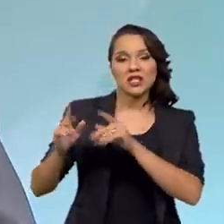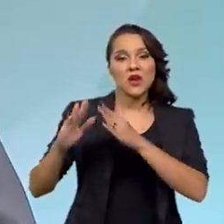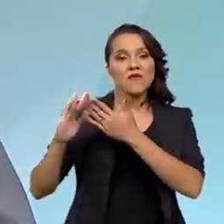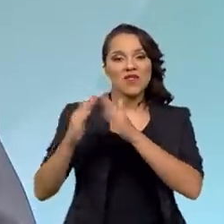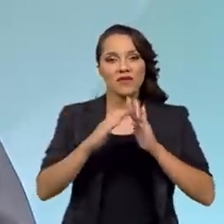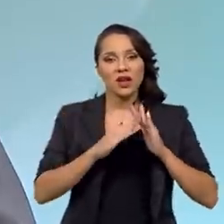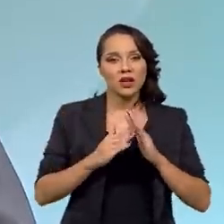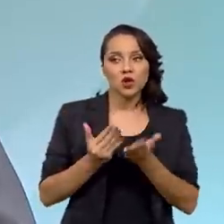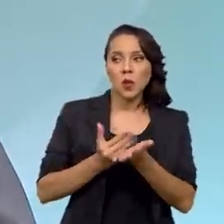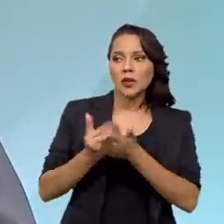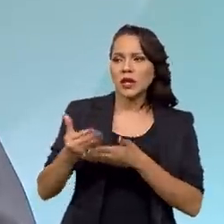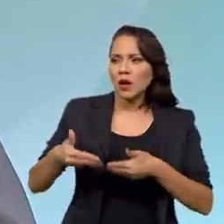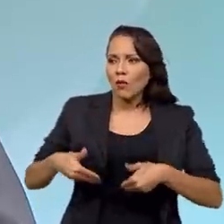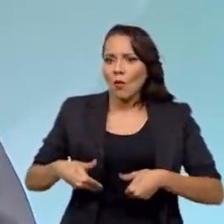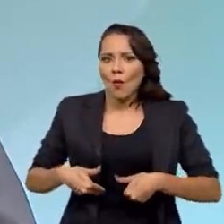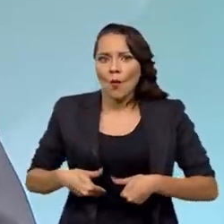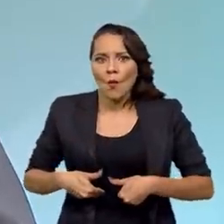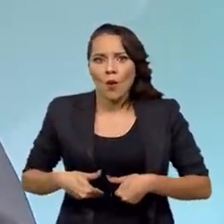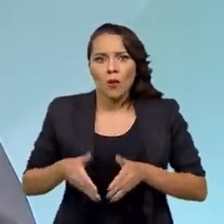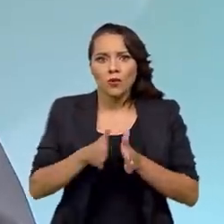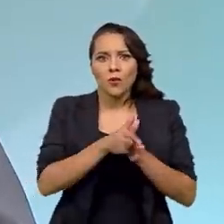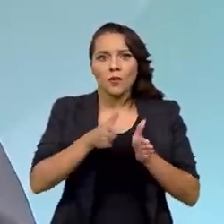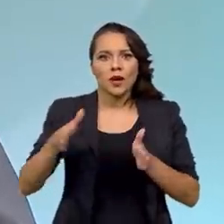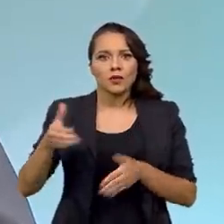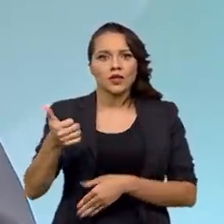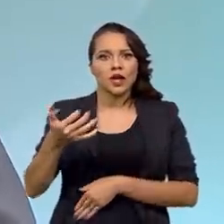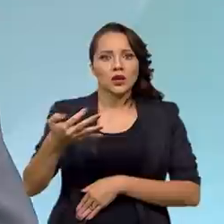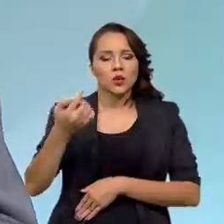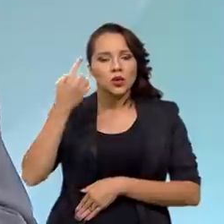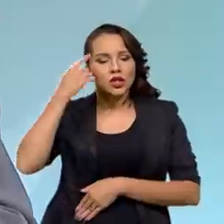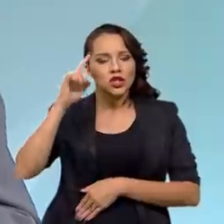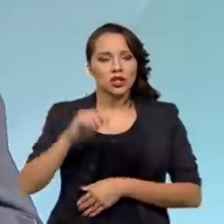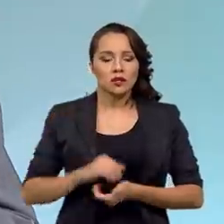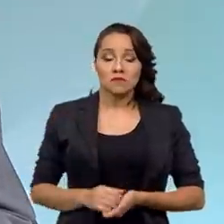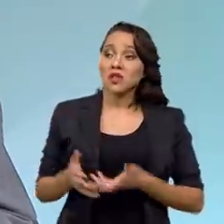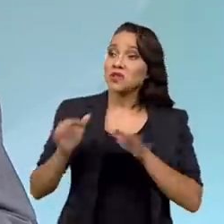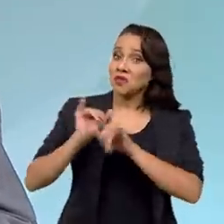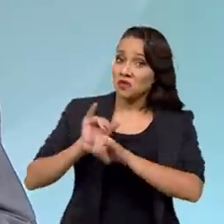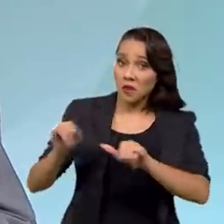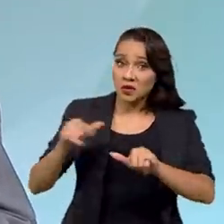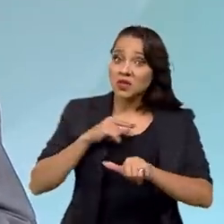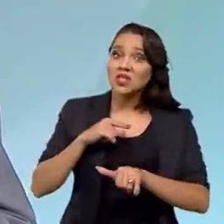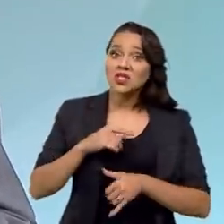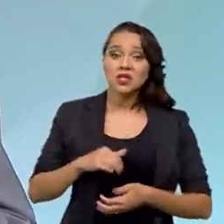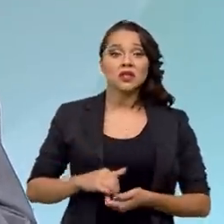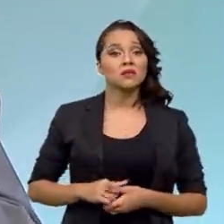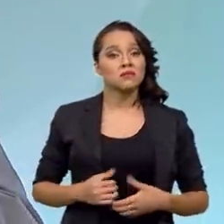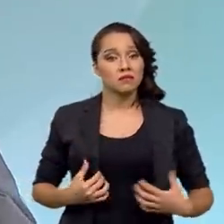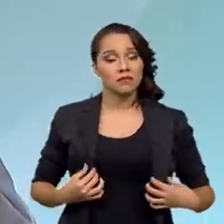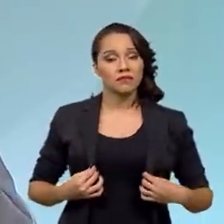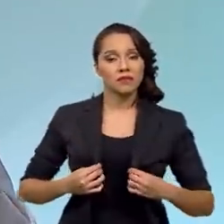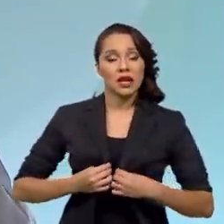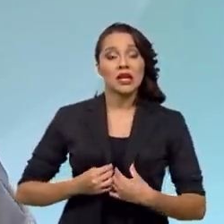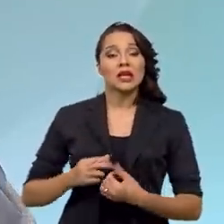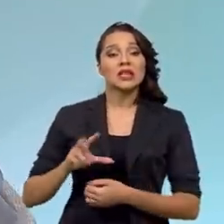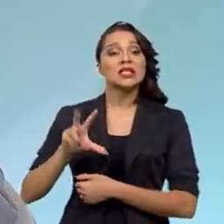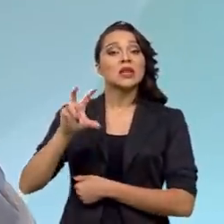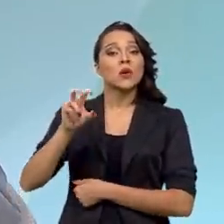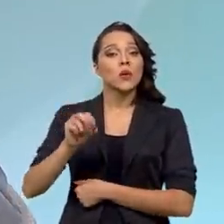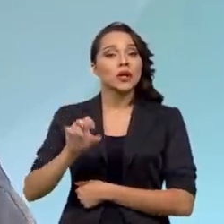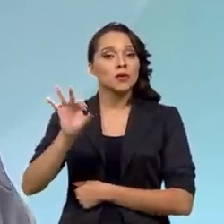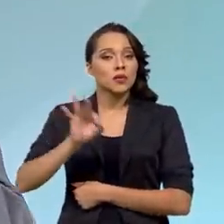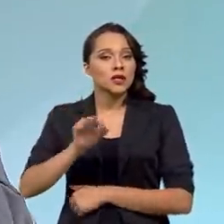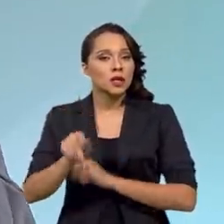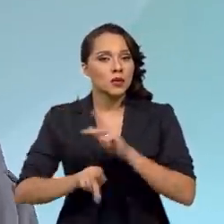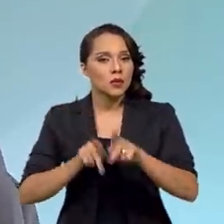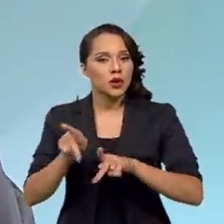favela começariam a passar fome em 14 dias. Esses eram os dados que a gente tinha. Metade, desculpa, metade